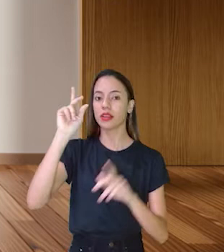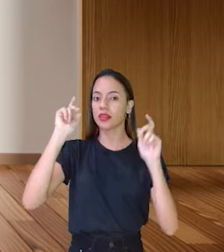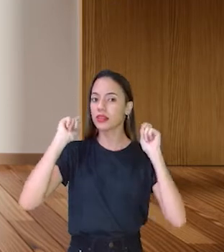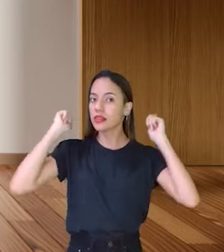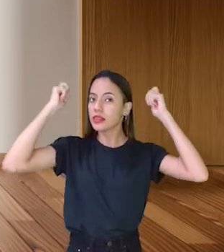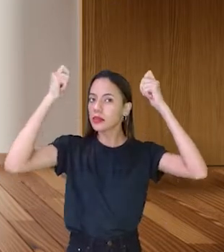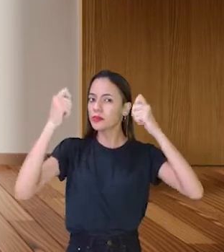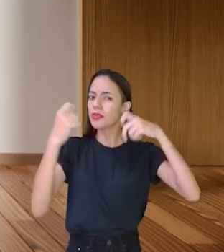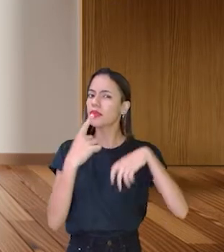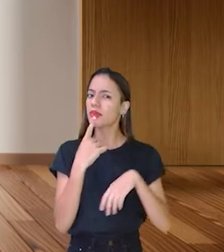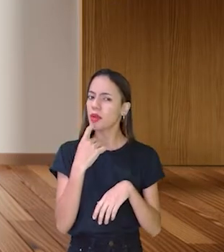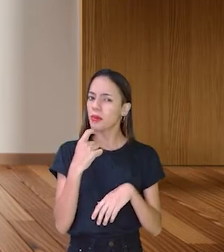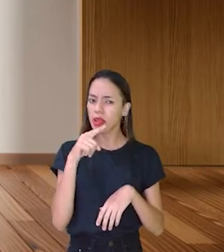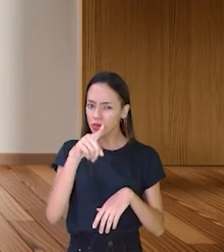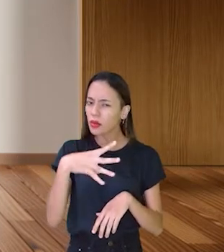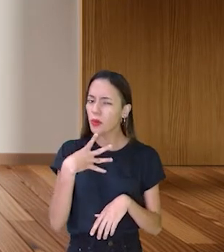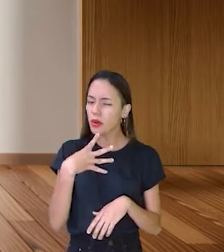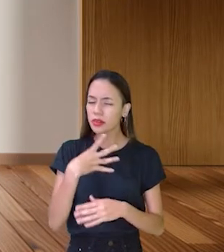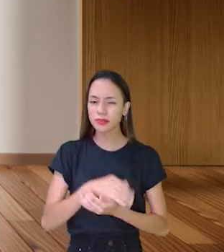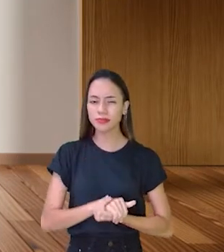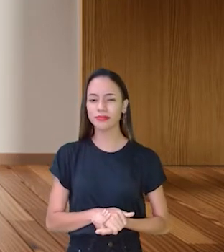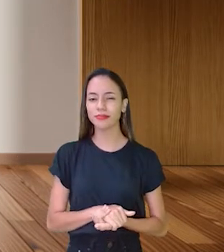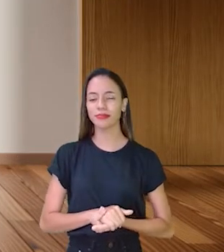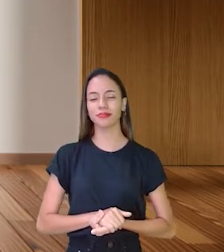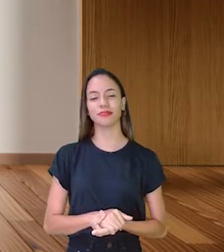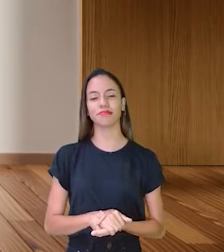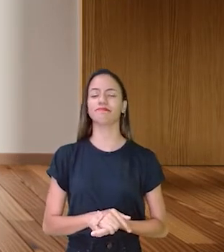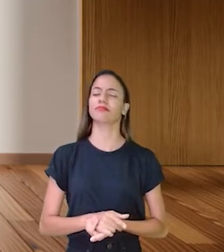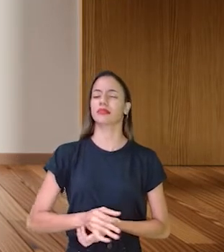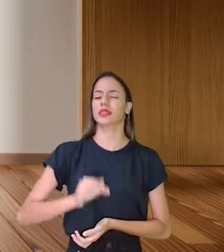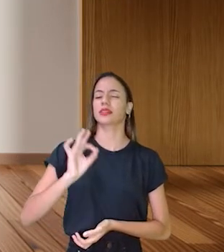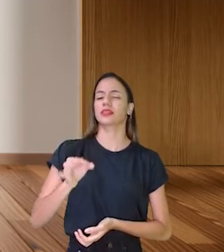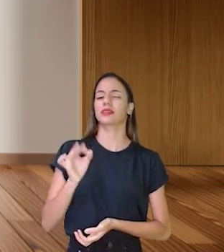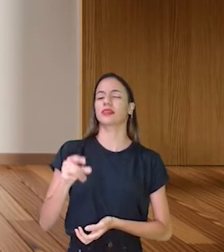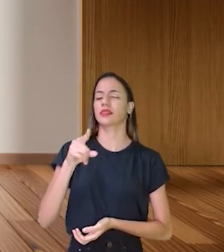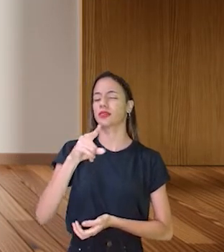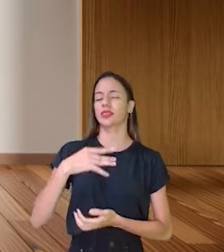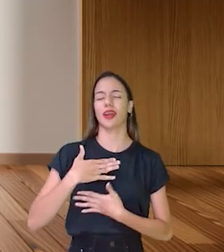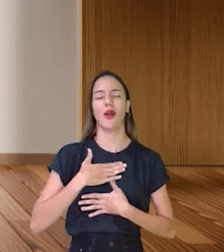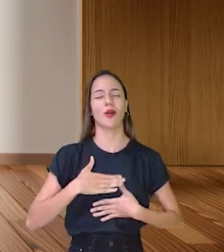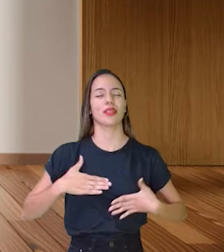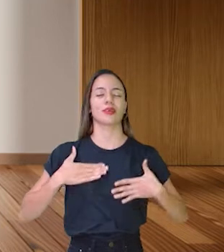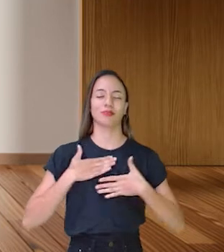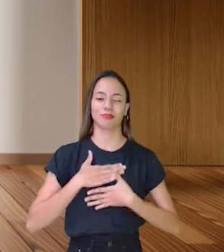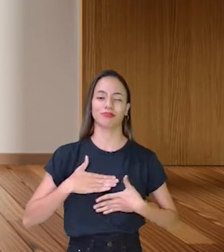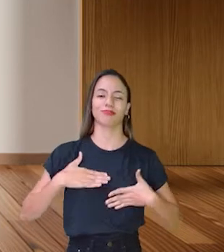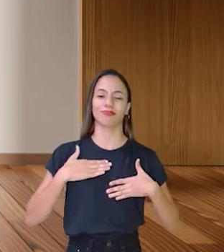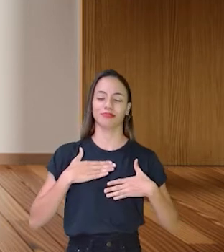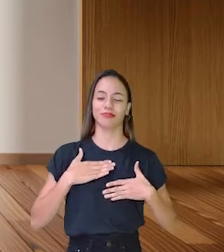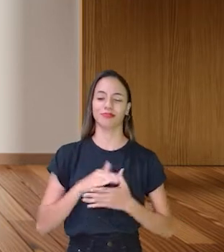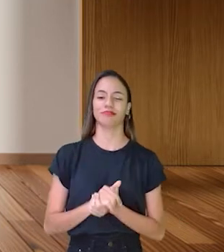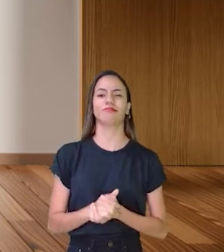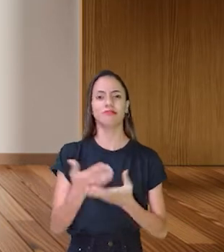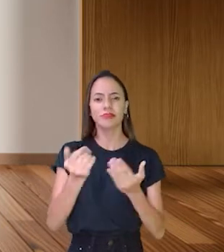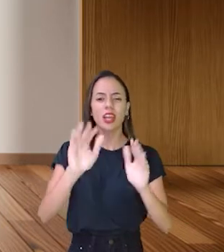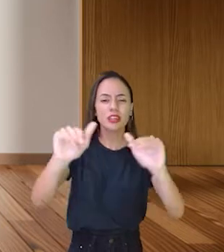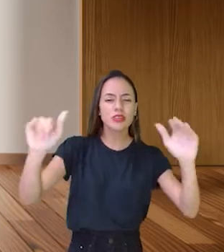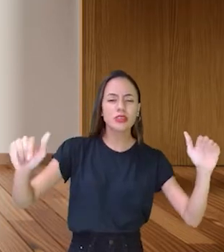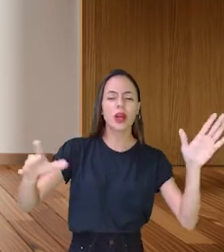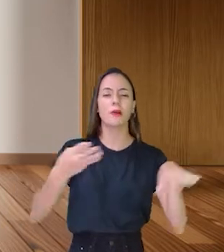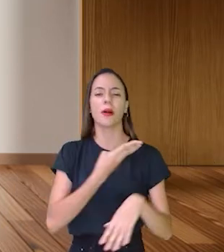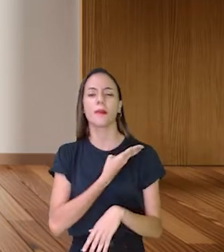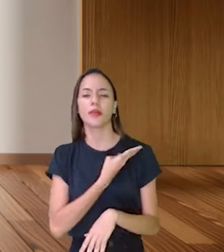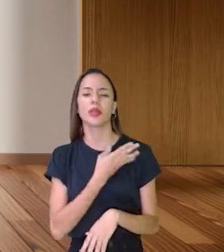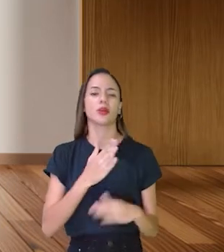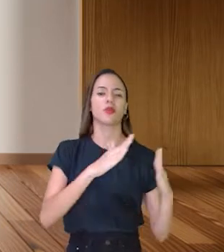Chapeuzinho vermelho? Ah, tenho certeza que você vai adorar. Vamos chamar teus amiguinhos, teus irmãos,